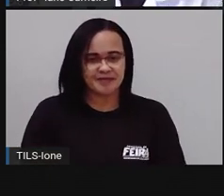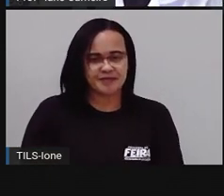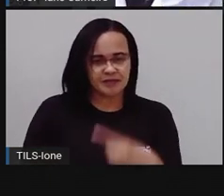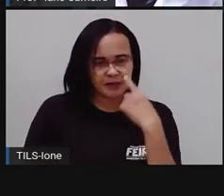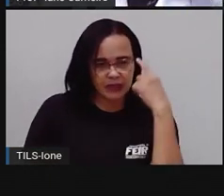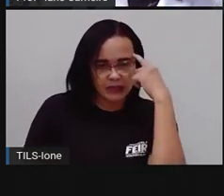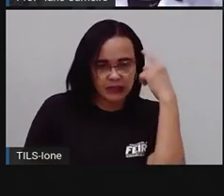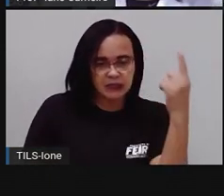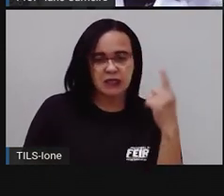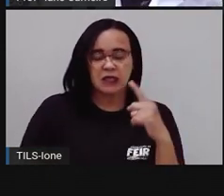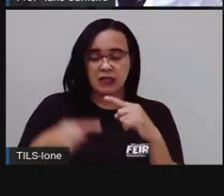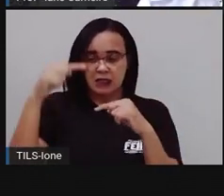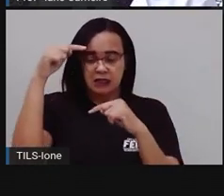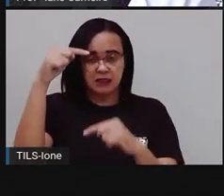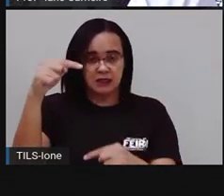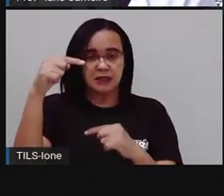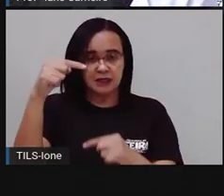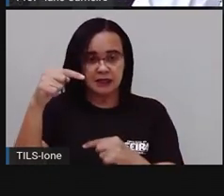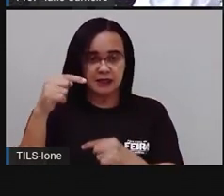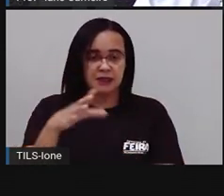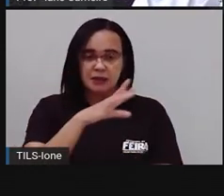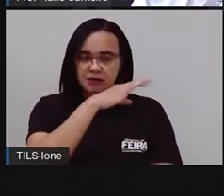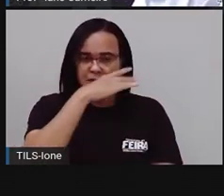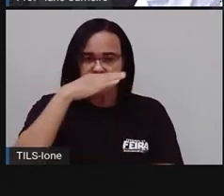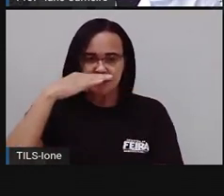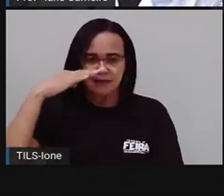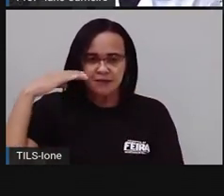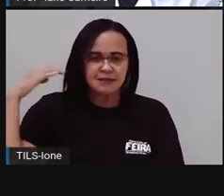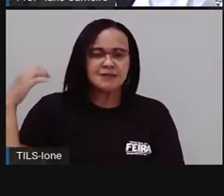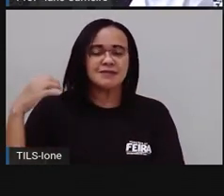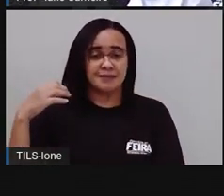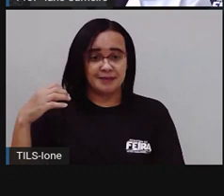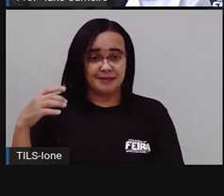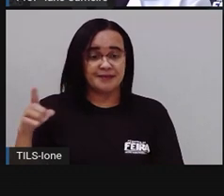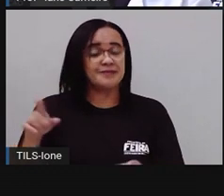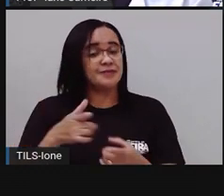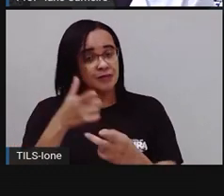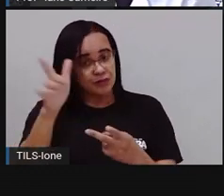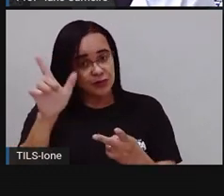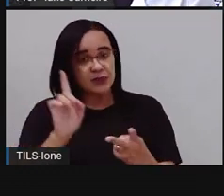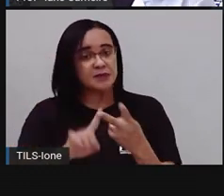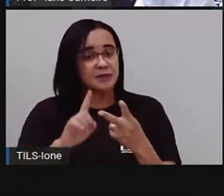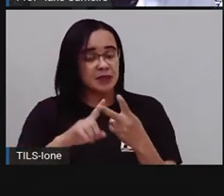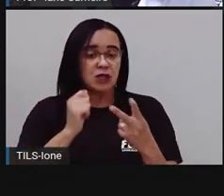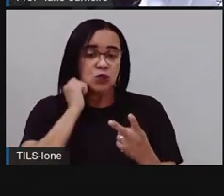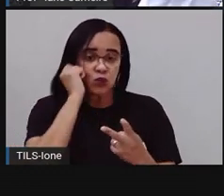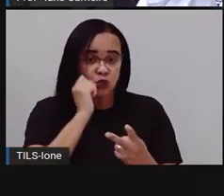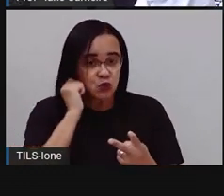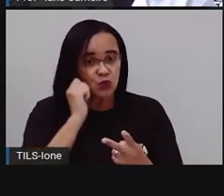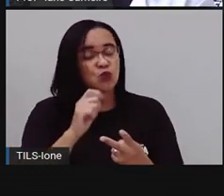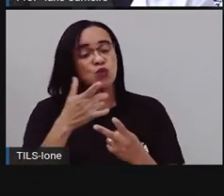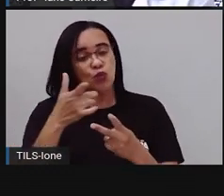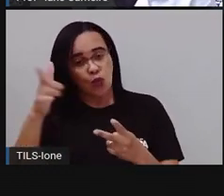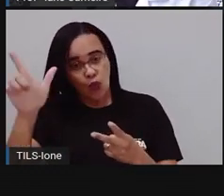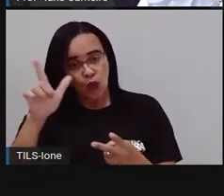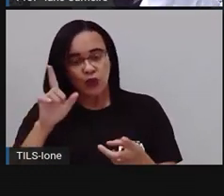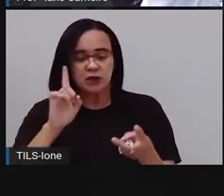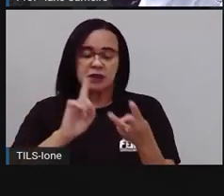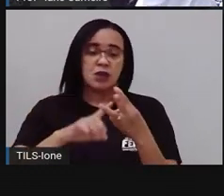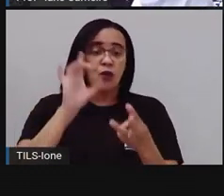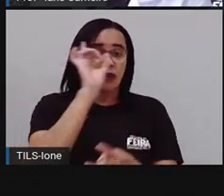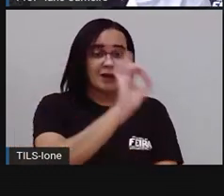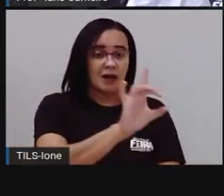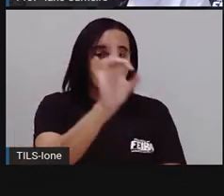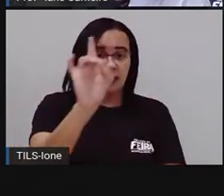250 ml, né? No suco vai ter outra medida, né? Então, cada embalagem vai ter a descrição